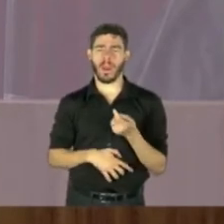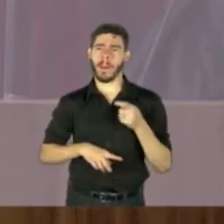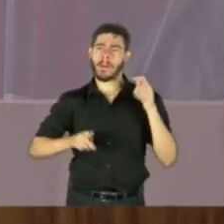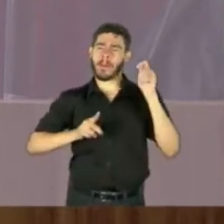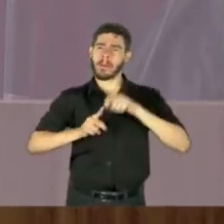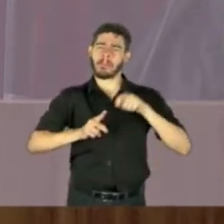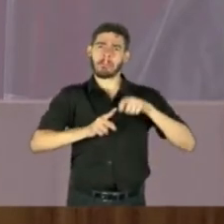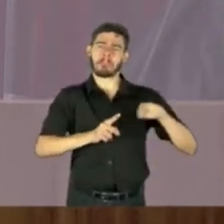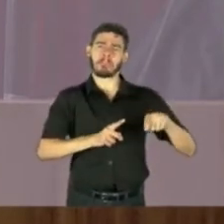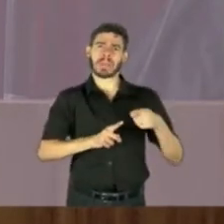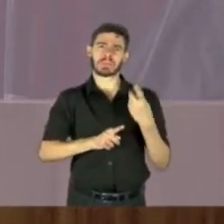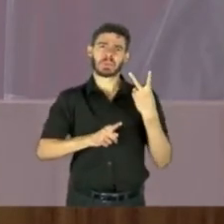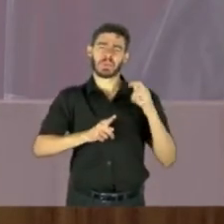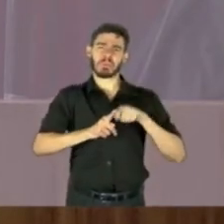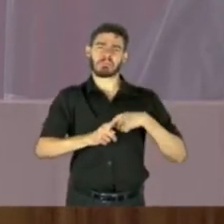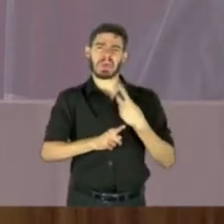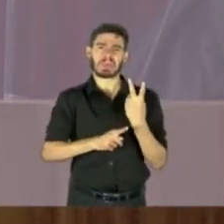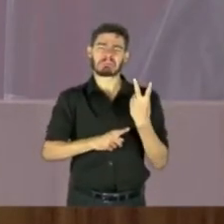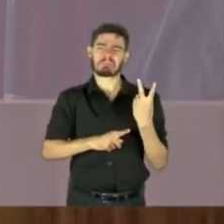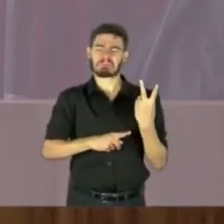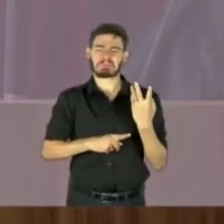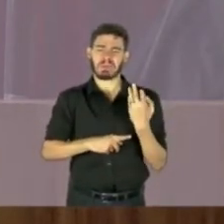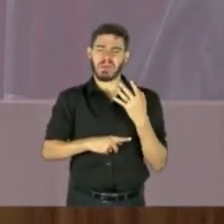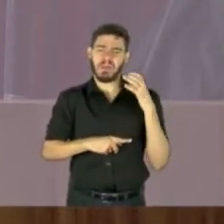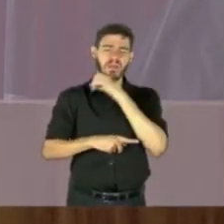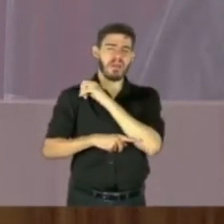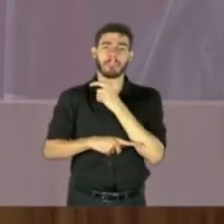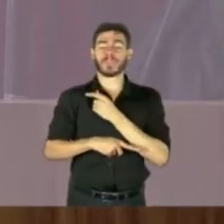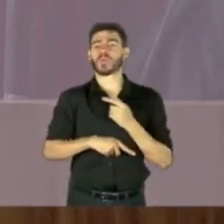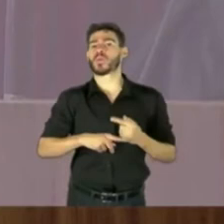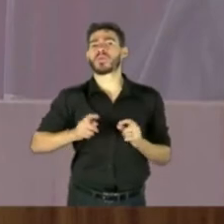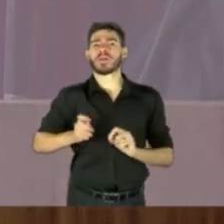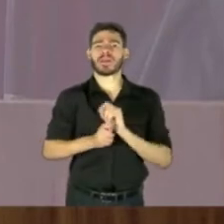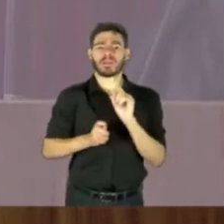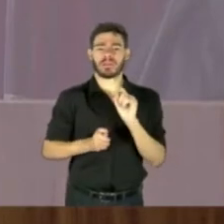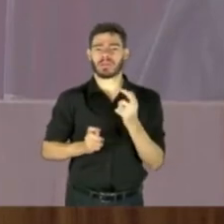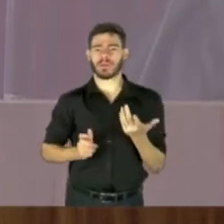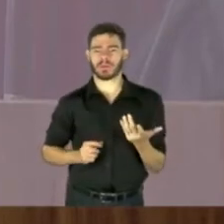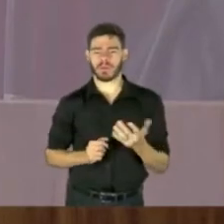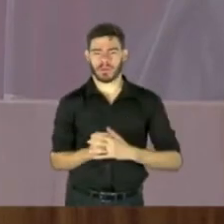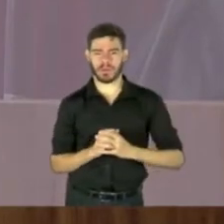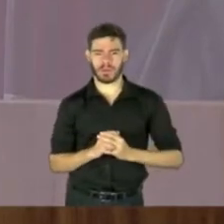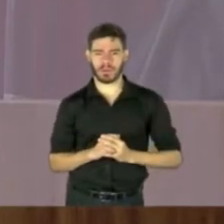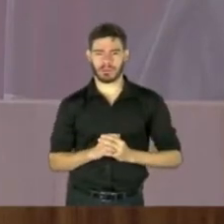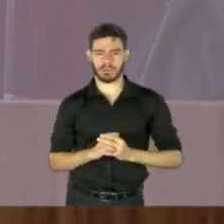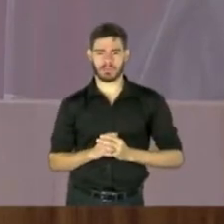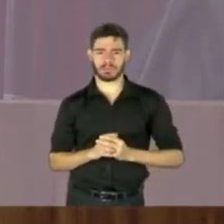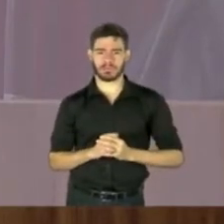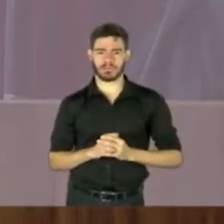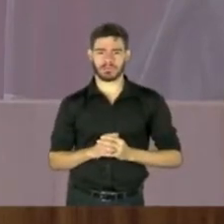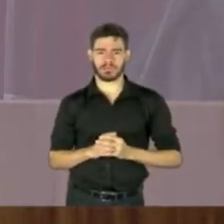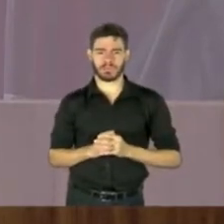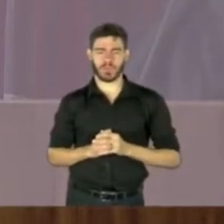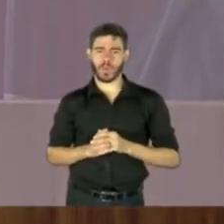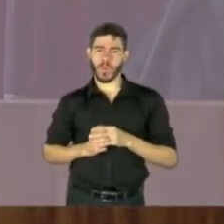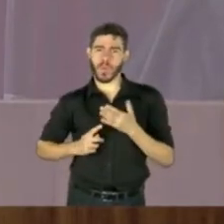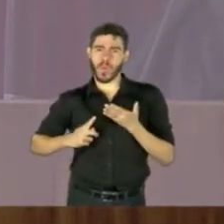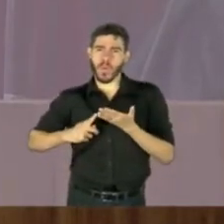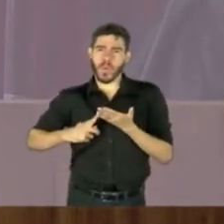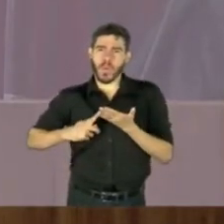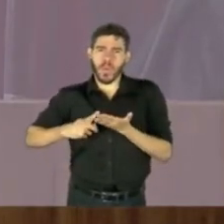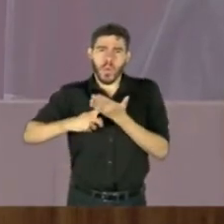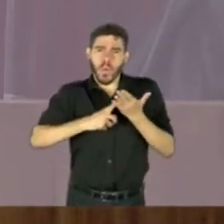meses, em dois meses, o governador fez agenda exatamente